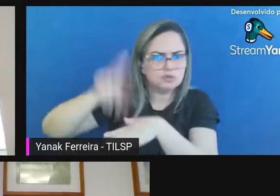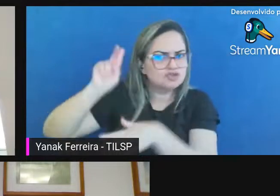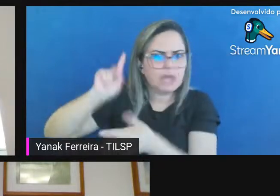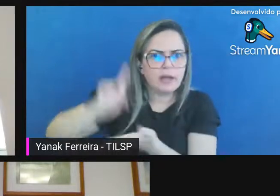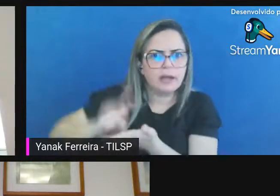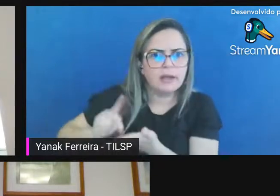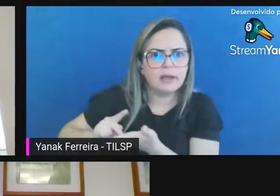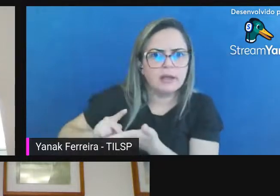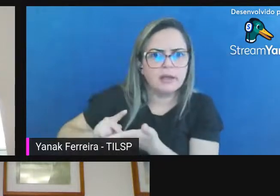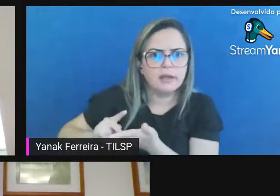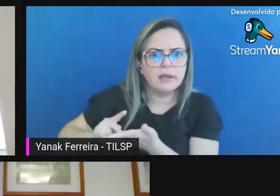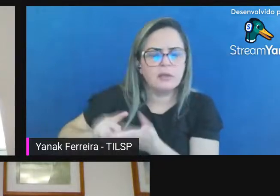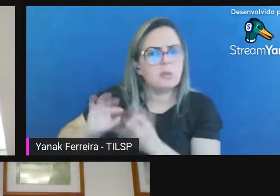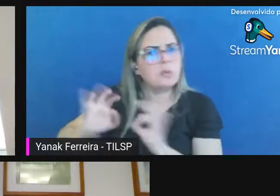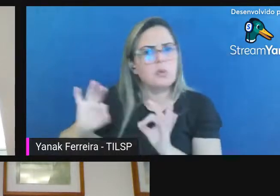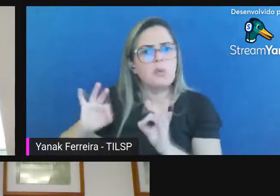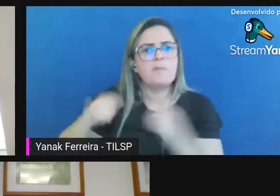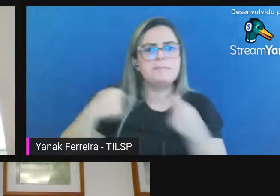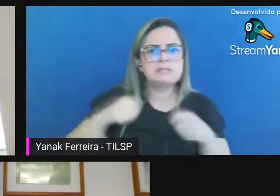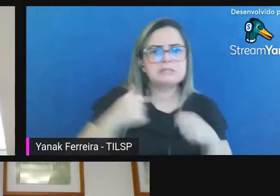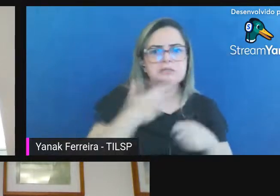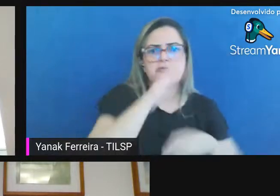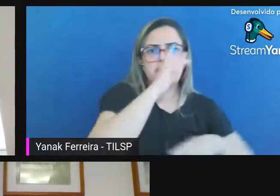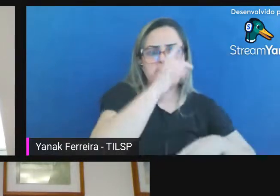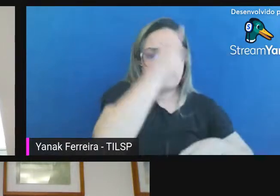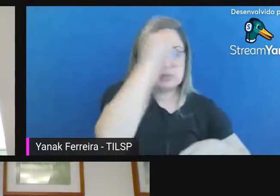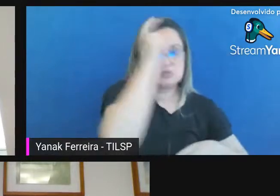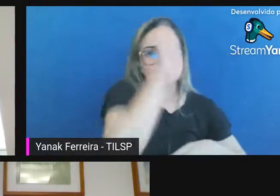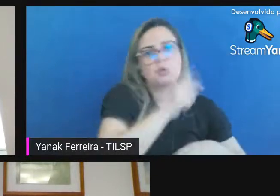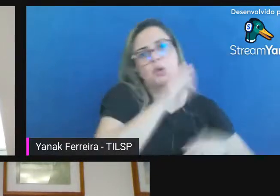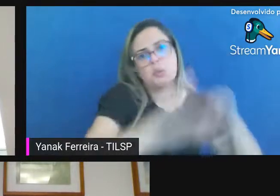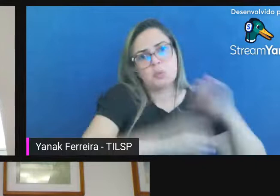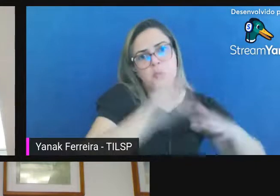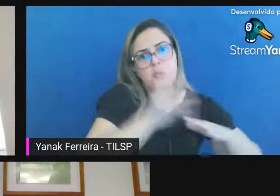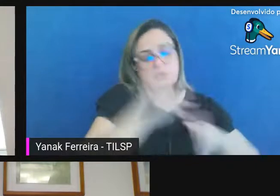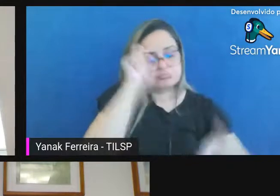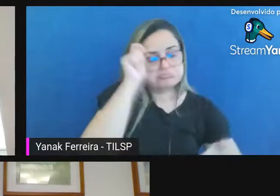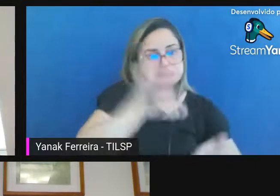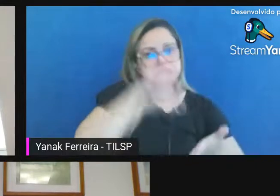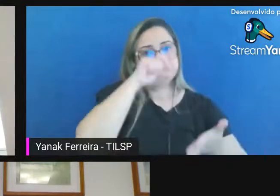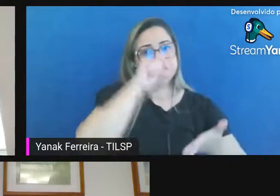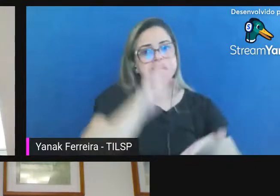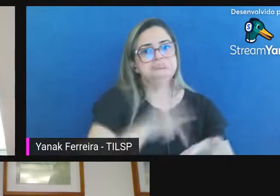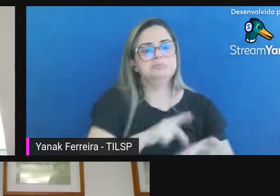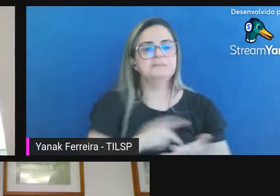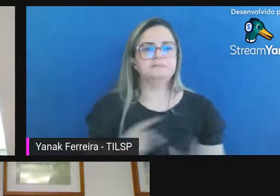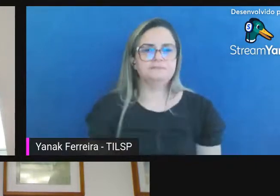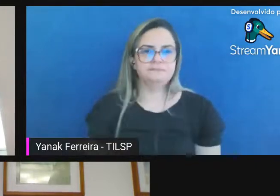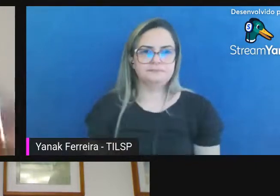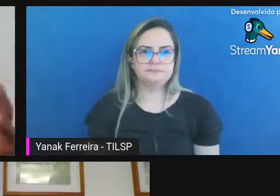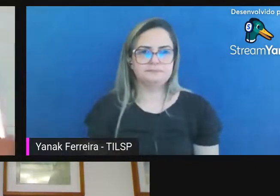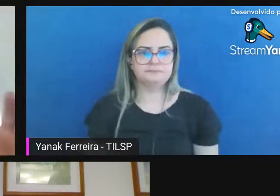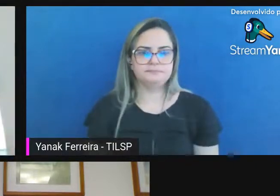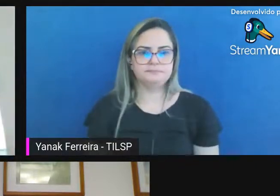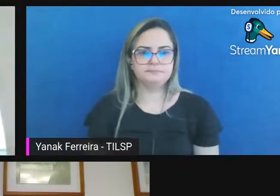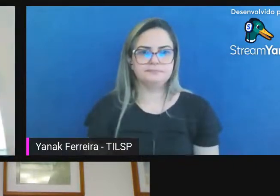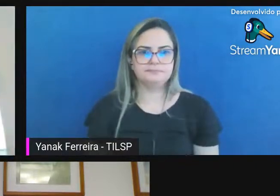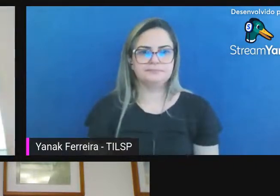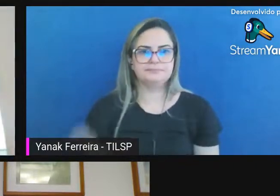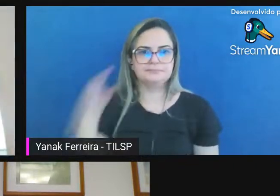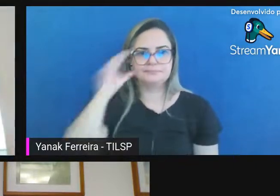conforme ele nasce como é que o professor vê essa questão que bela